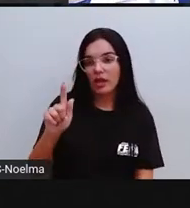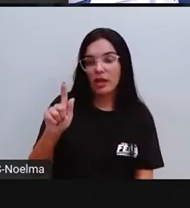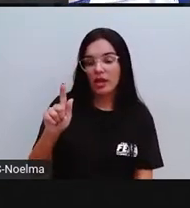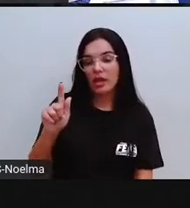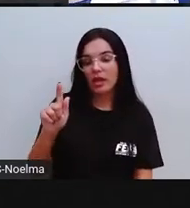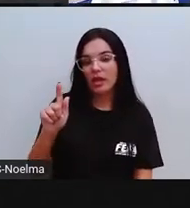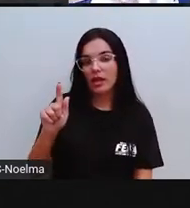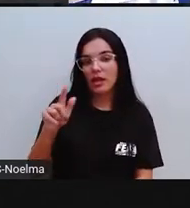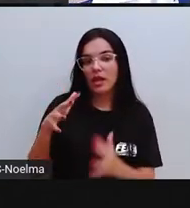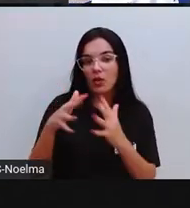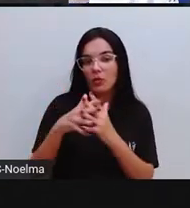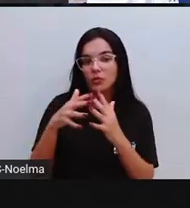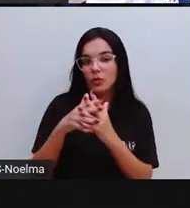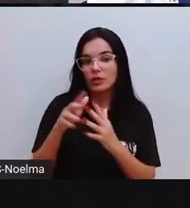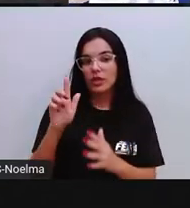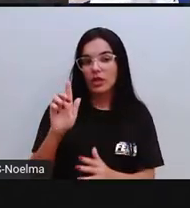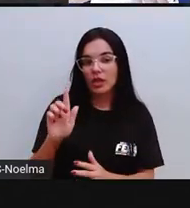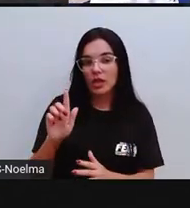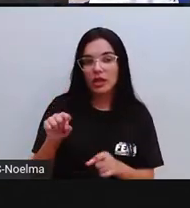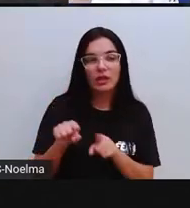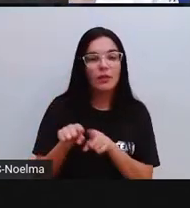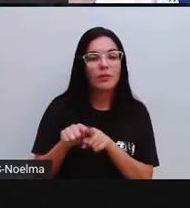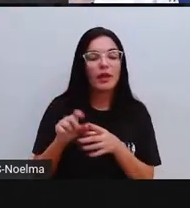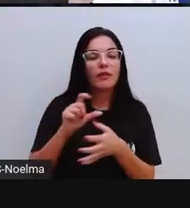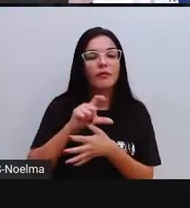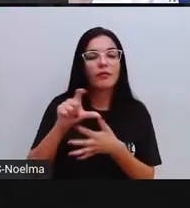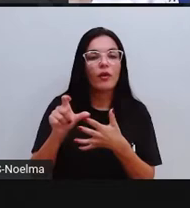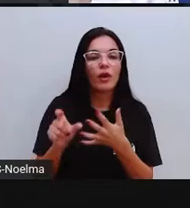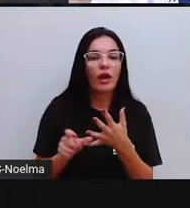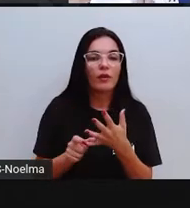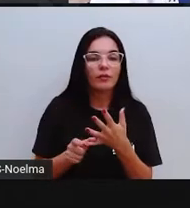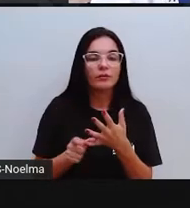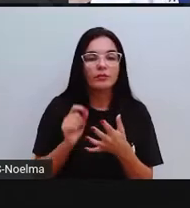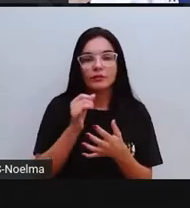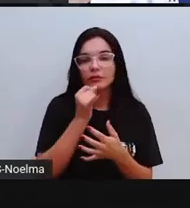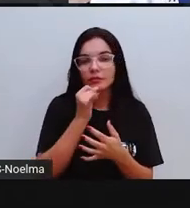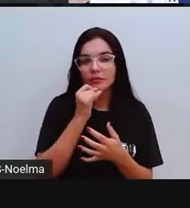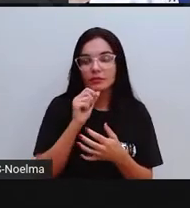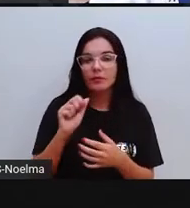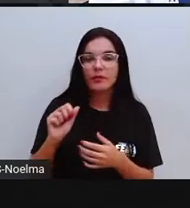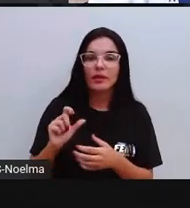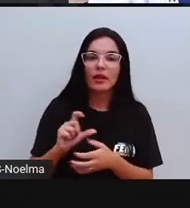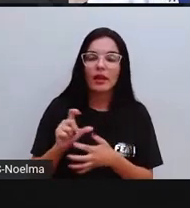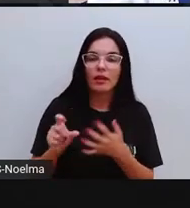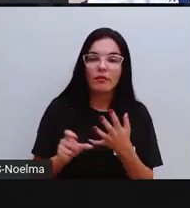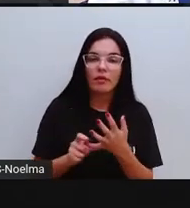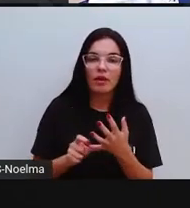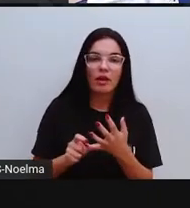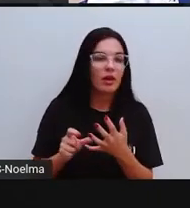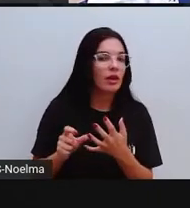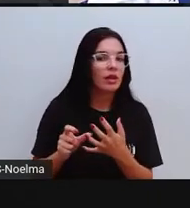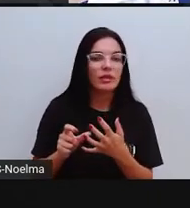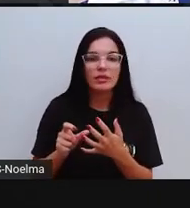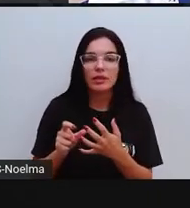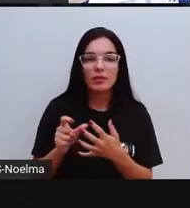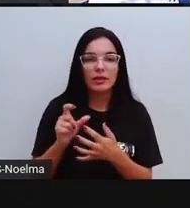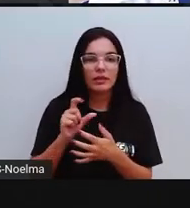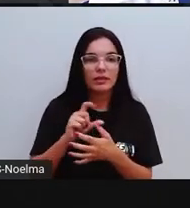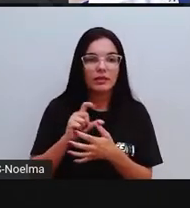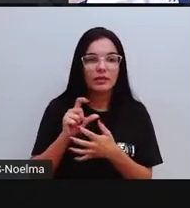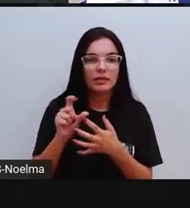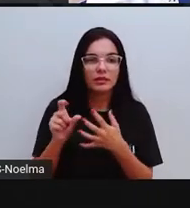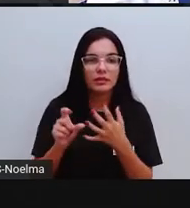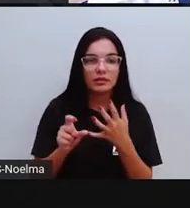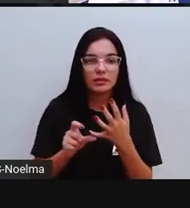tá? Com as vogais. Então, por exemplo, eu tenho aqui, ó, a vogal GÁ. Observe o